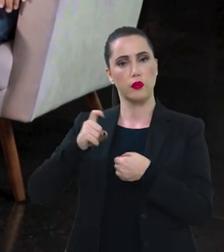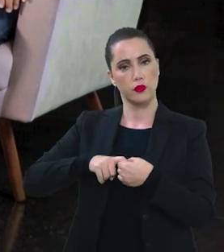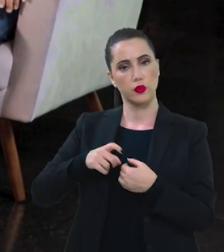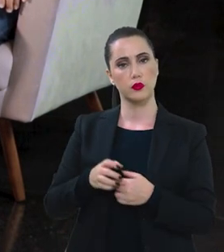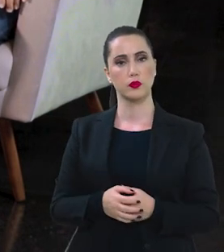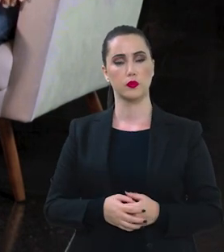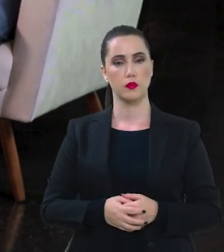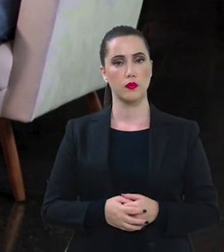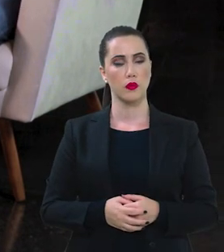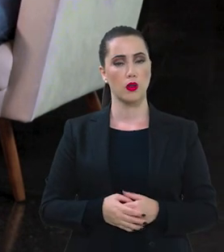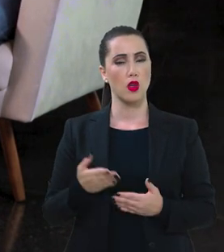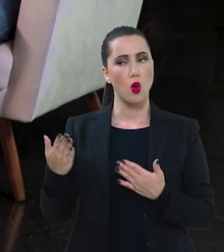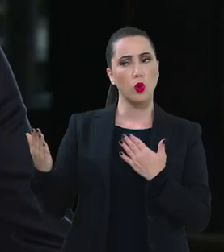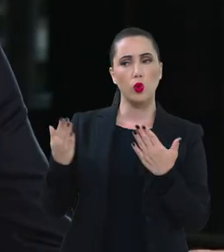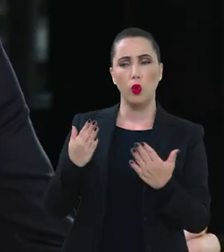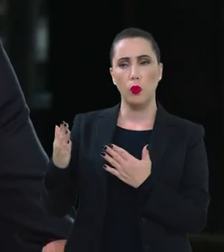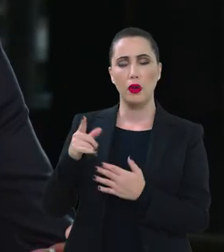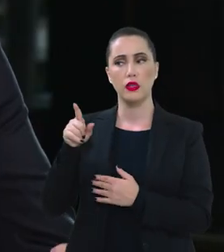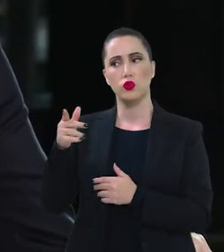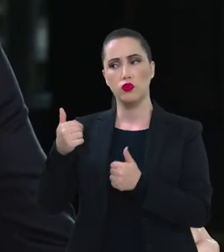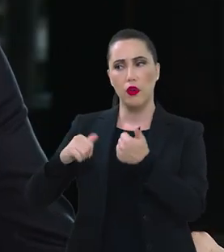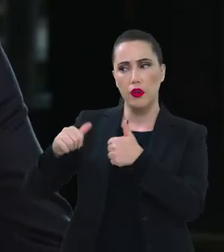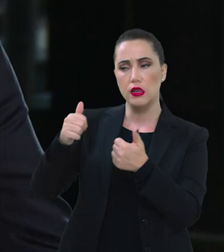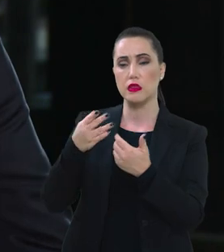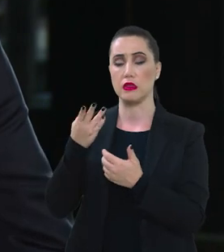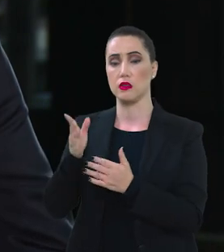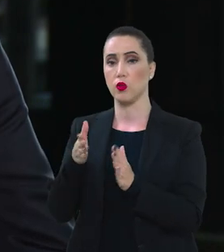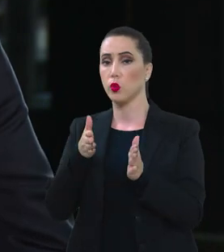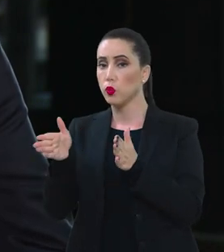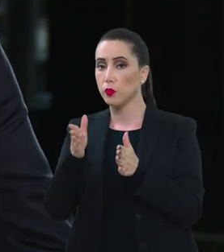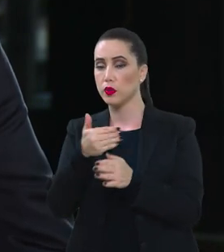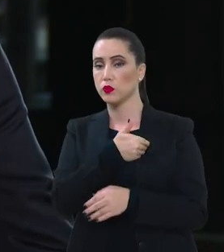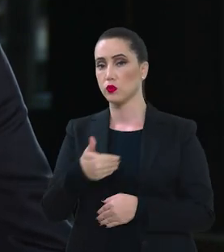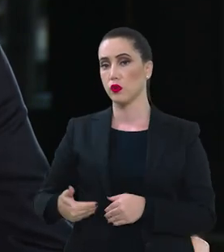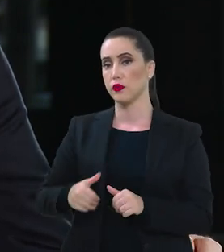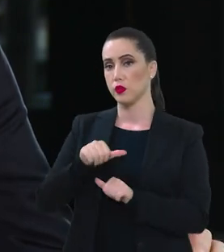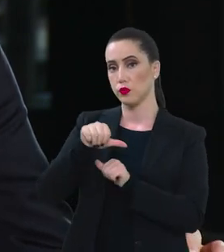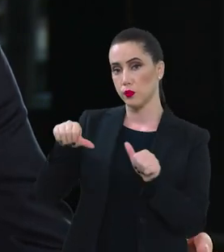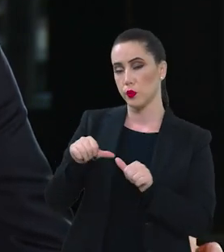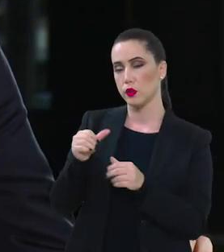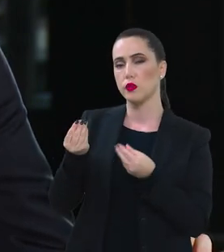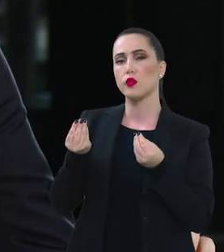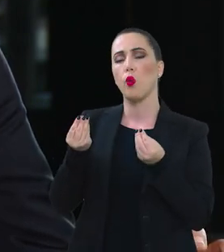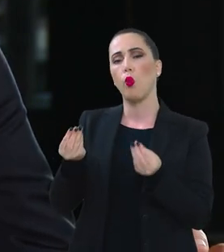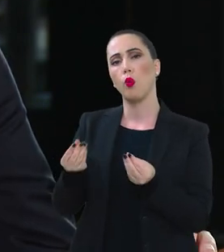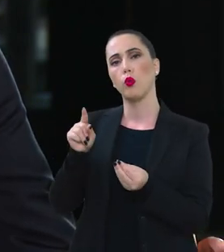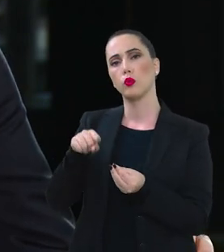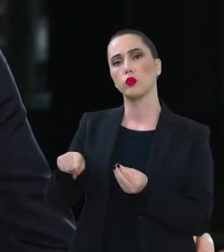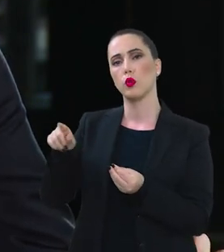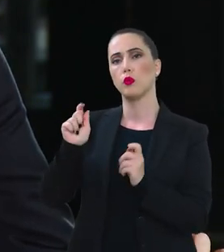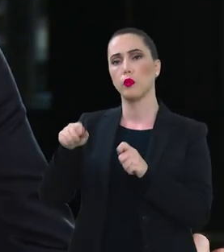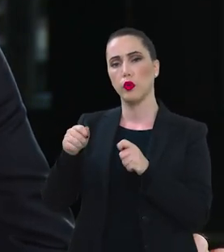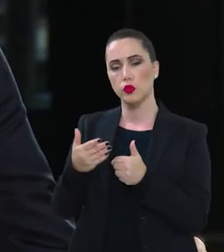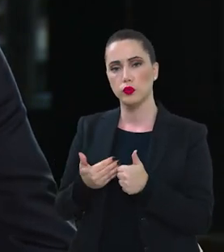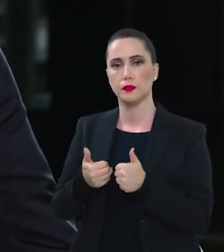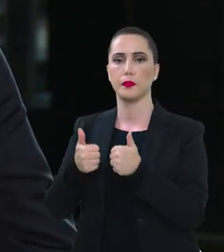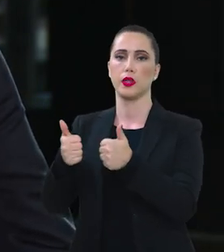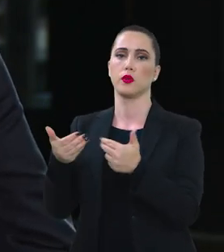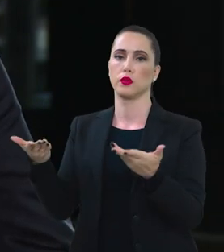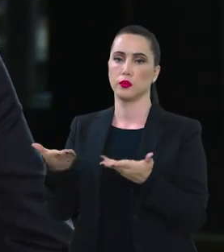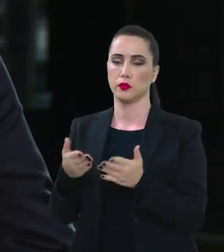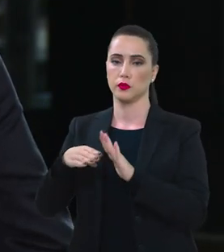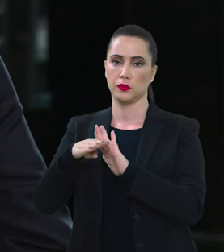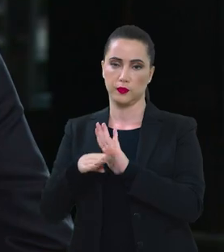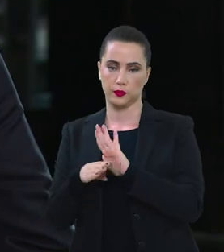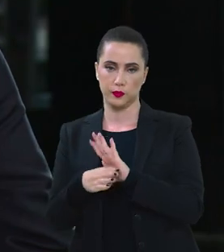sendo retomado agora. Na análise que vocês fizeram ali no governo de transição, o vocês viram que poderia ser